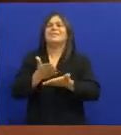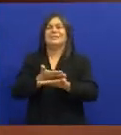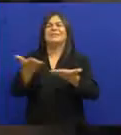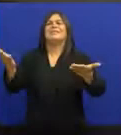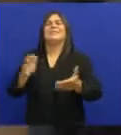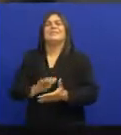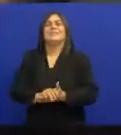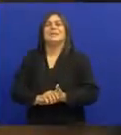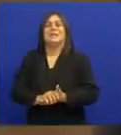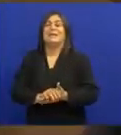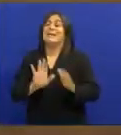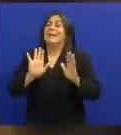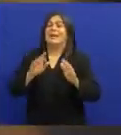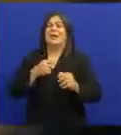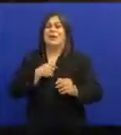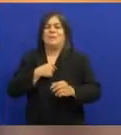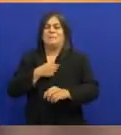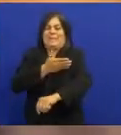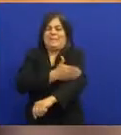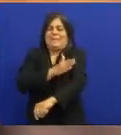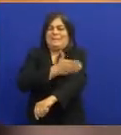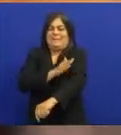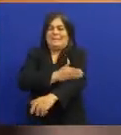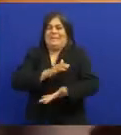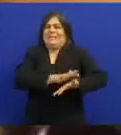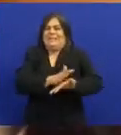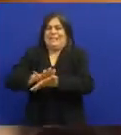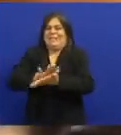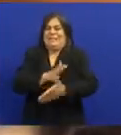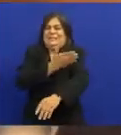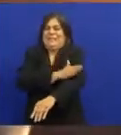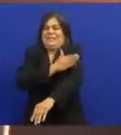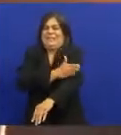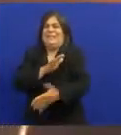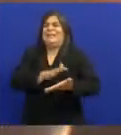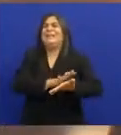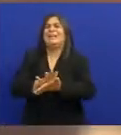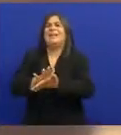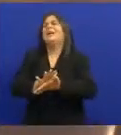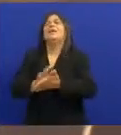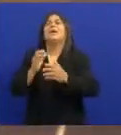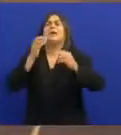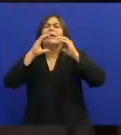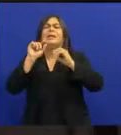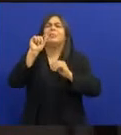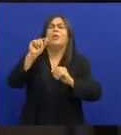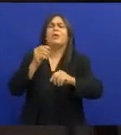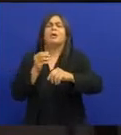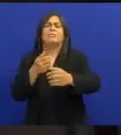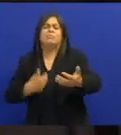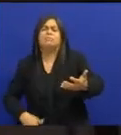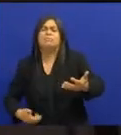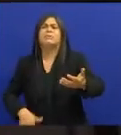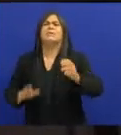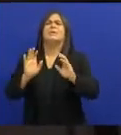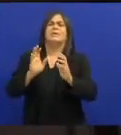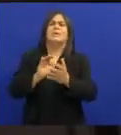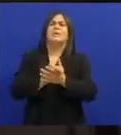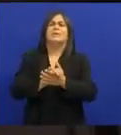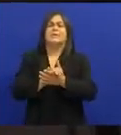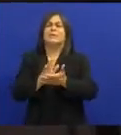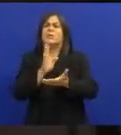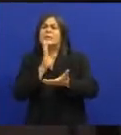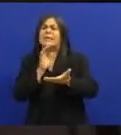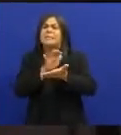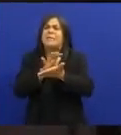interpretar O rei do ritmo Então obrigatoriamente Eu tenho que aprender O Pandeiro Então eu já cantava Um pouco ali Já estava desenvolvendo O violão